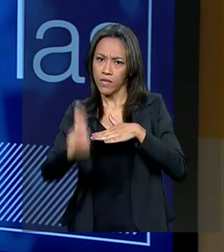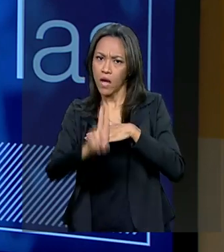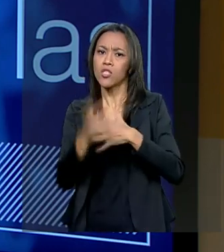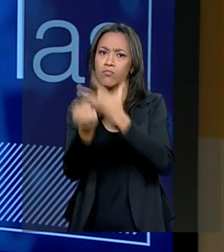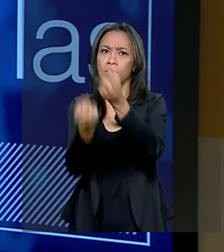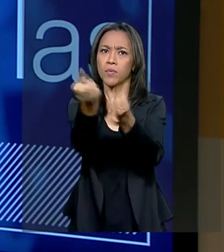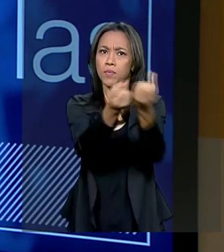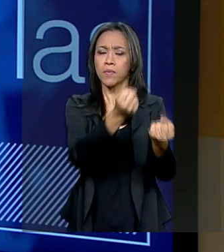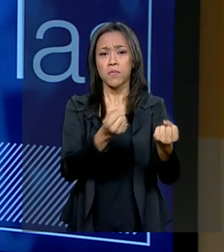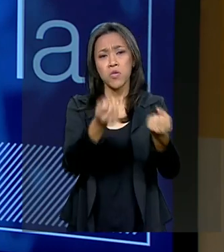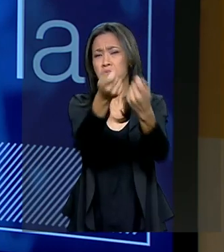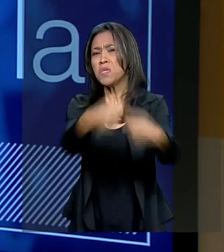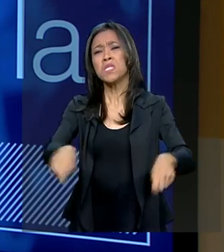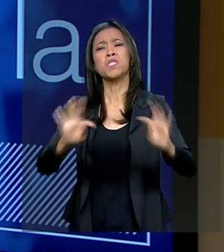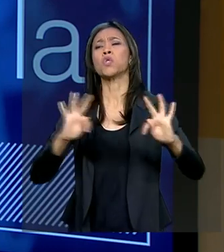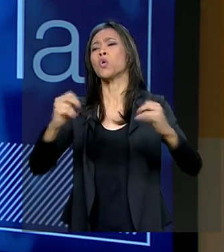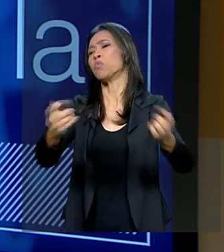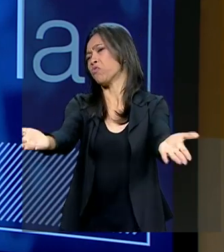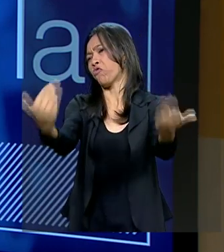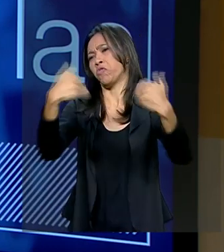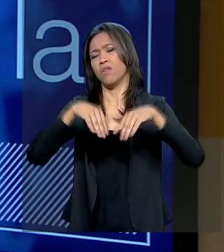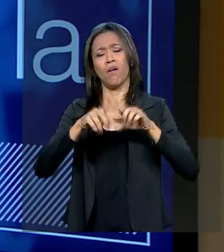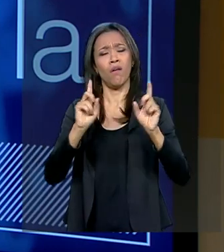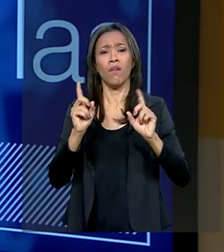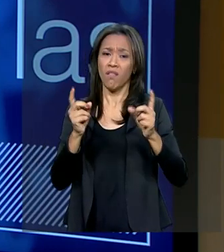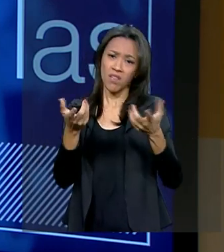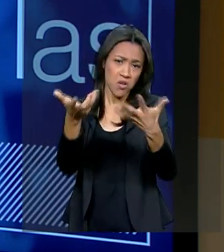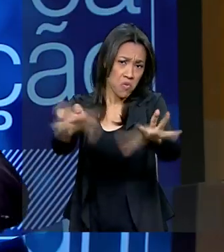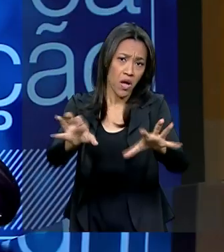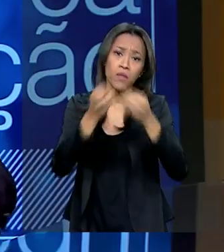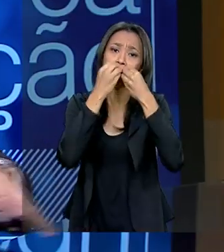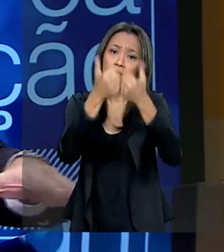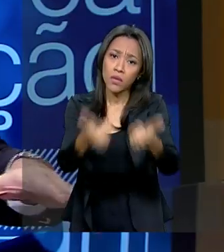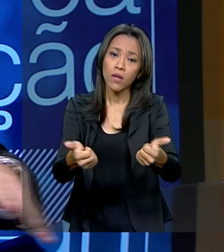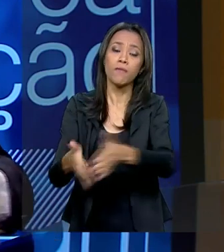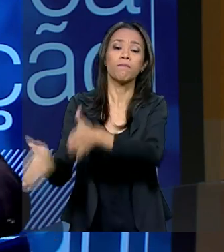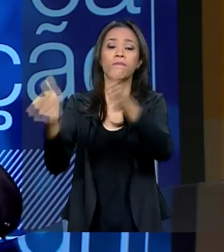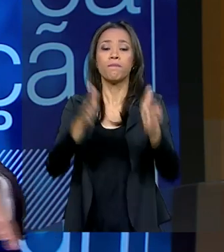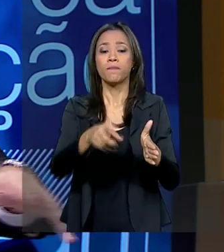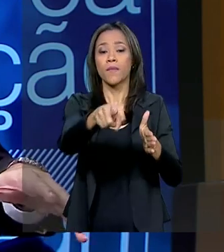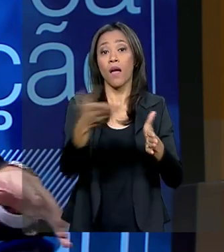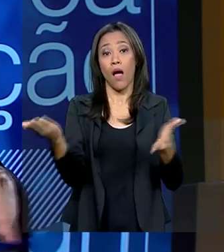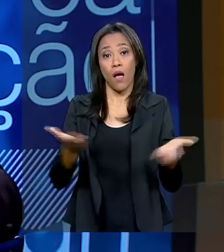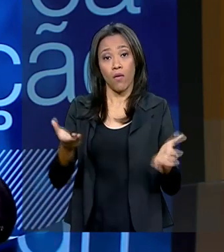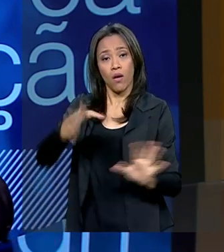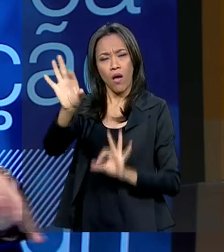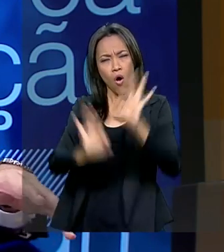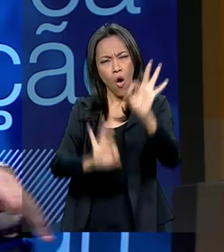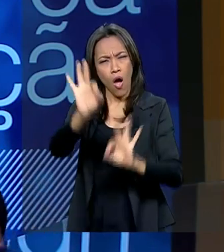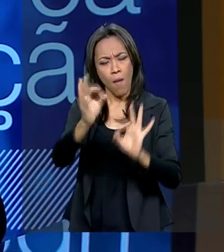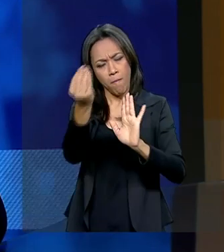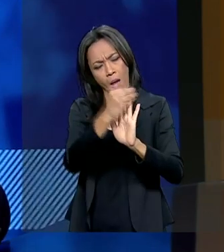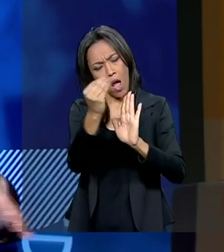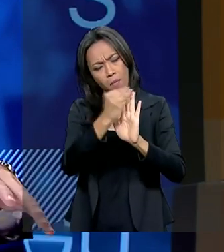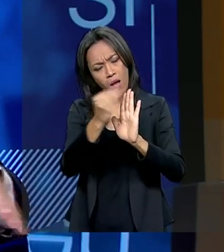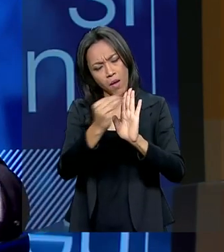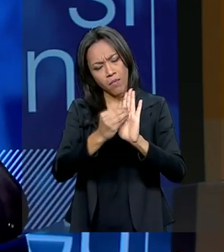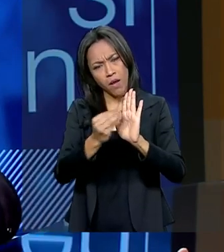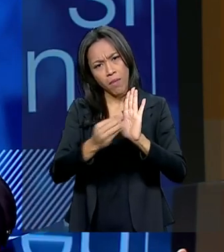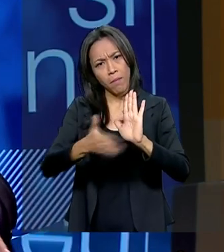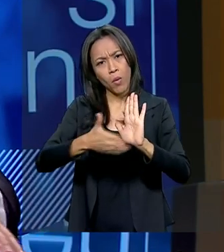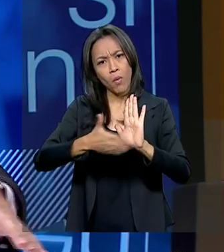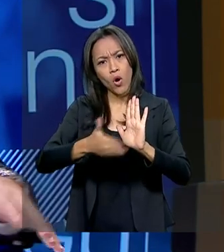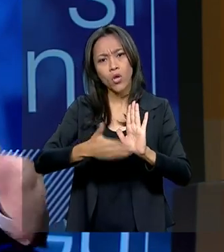todo mundo vir, não. Quem quiser ficar fora, fica, não tem problema. E agora vocês estão nesse período de consolidação das propostas recebidas na consulta